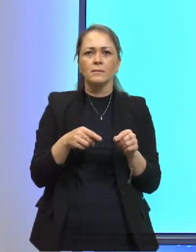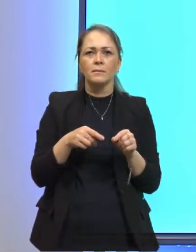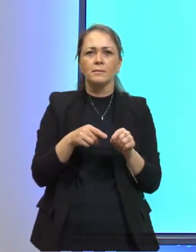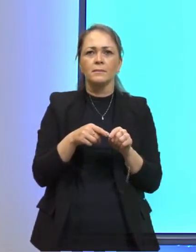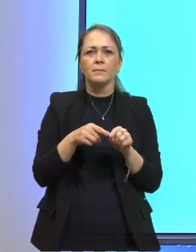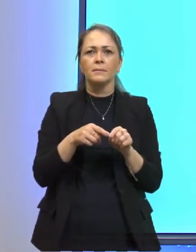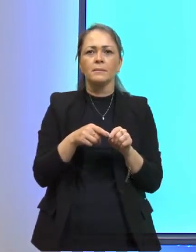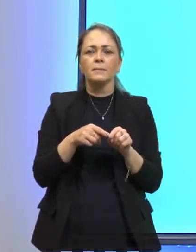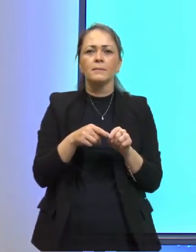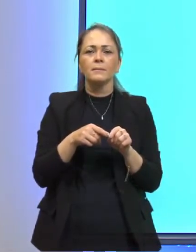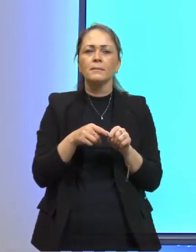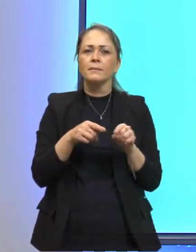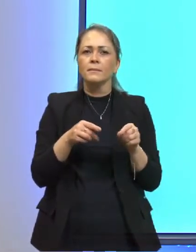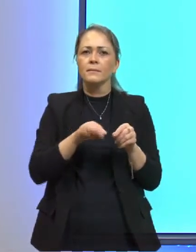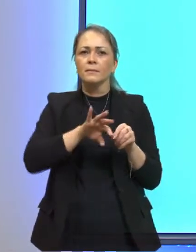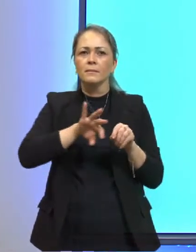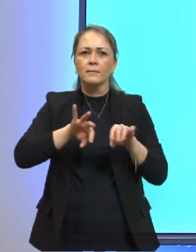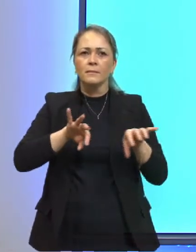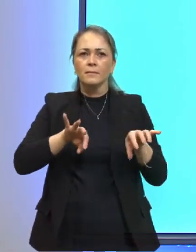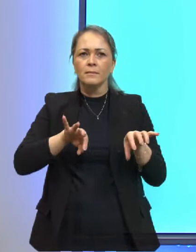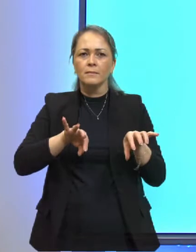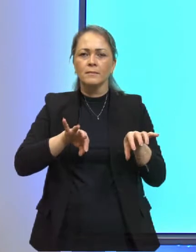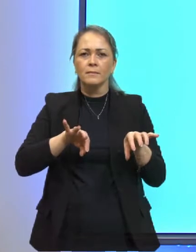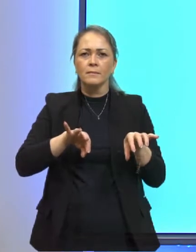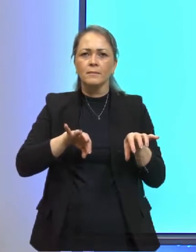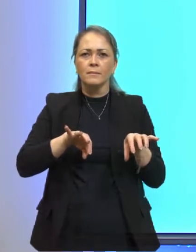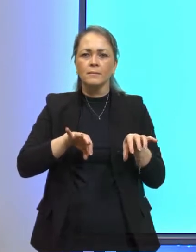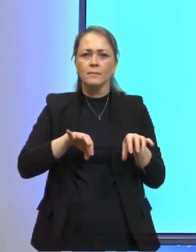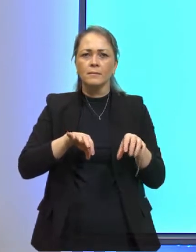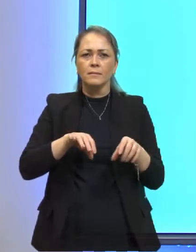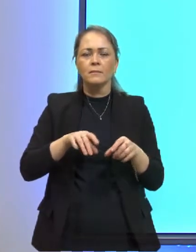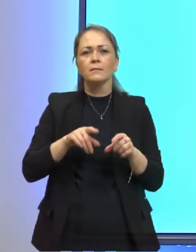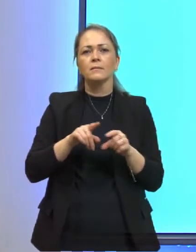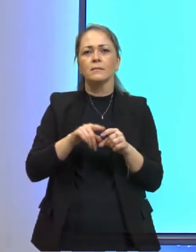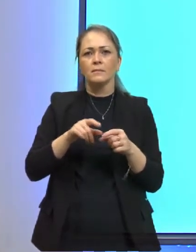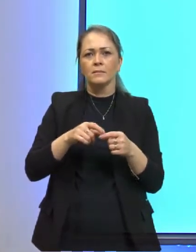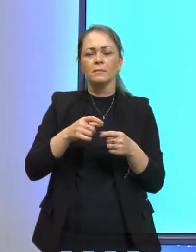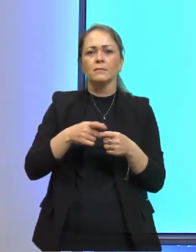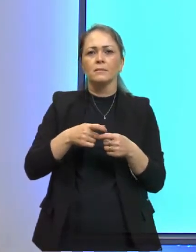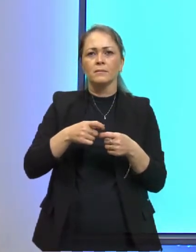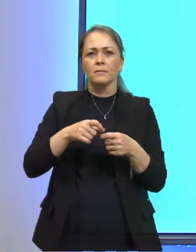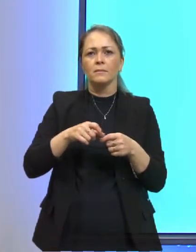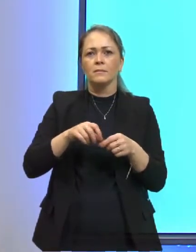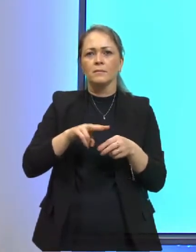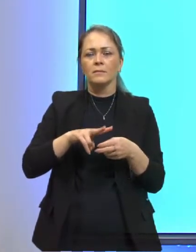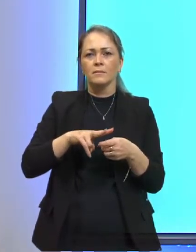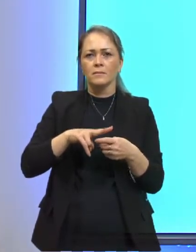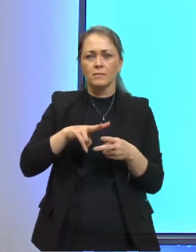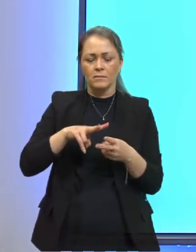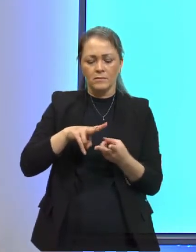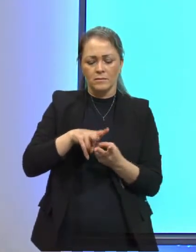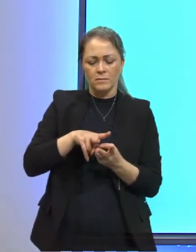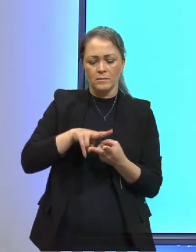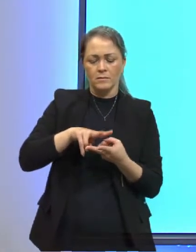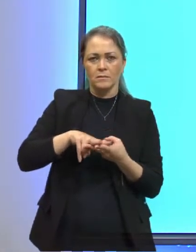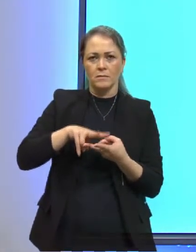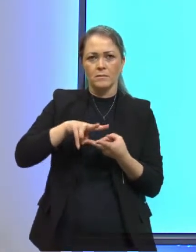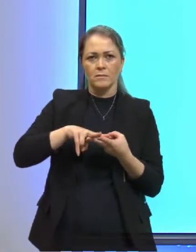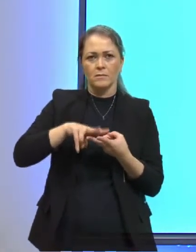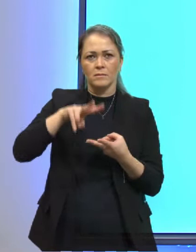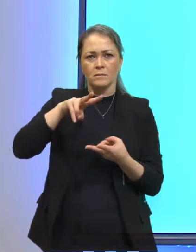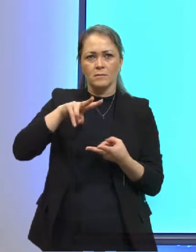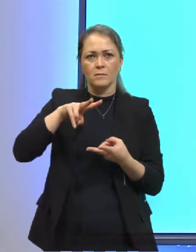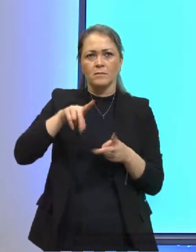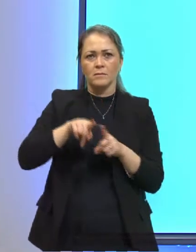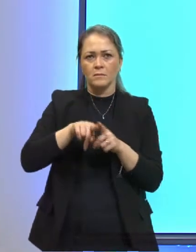fazer o mexer, enfim. separa. Um prisma separa de vidro. Newton que fez esse experimento. Lá em 1600